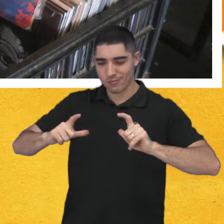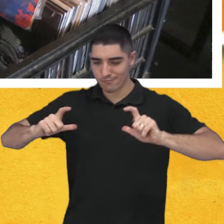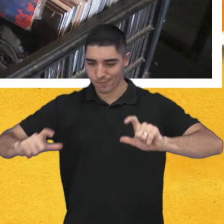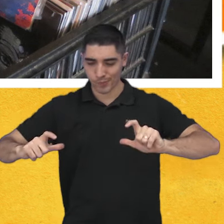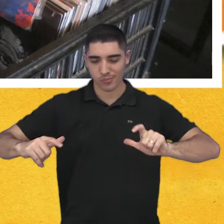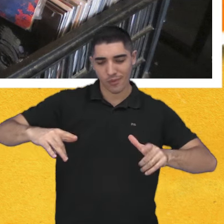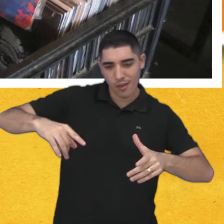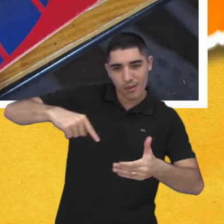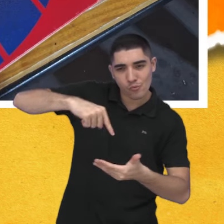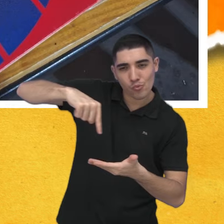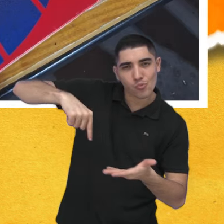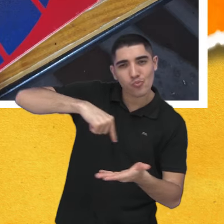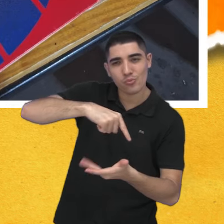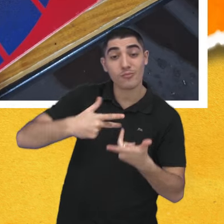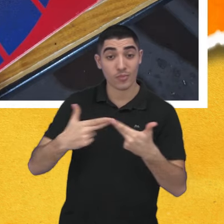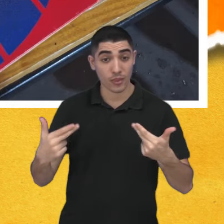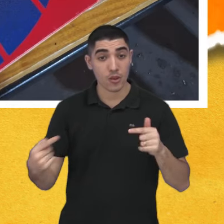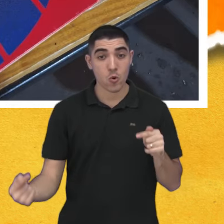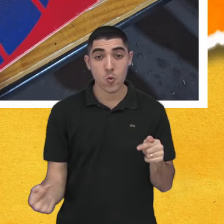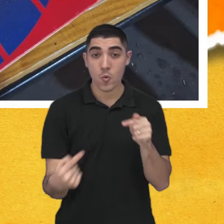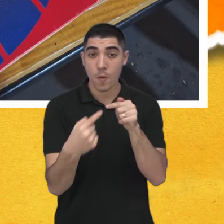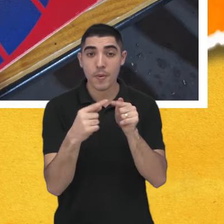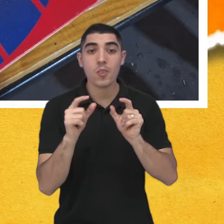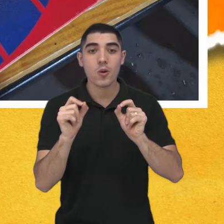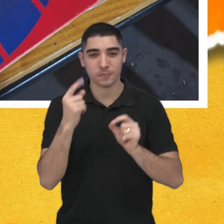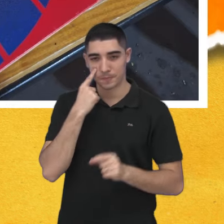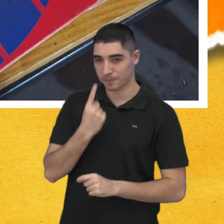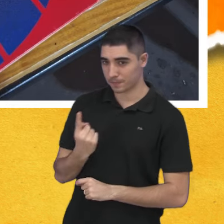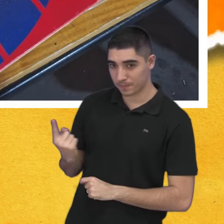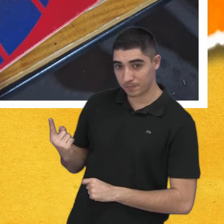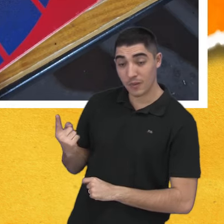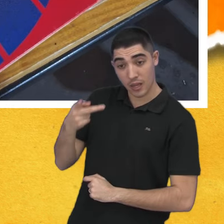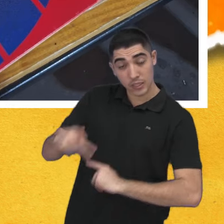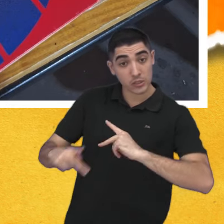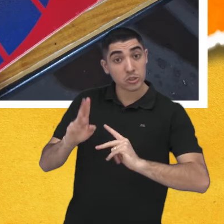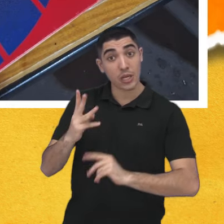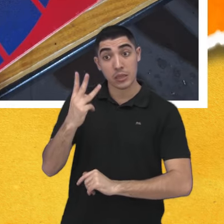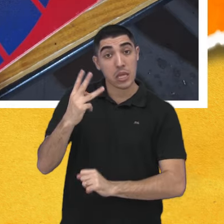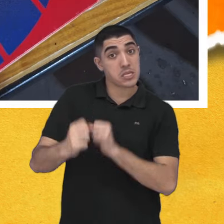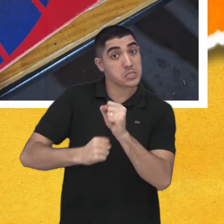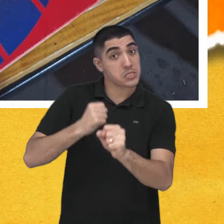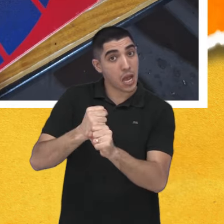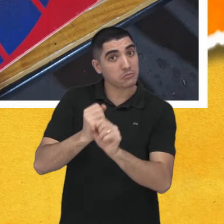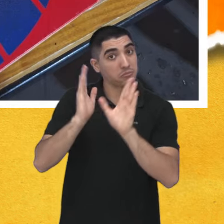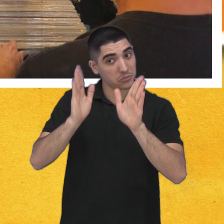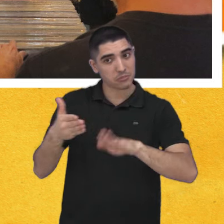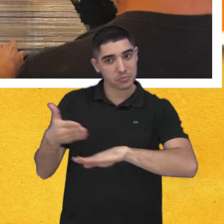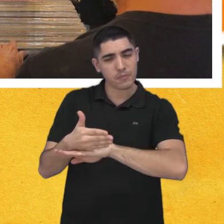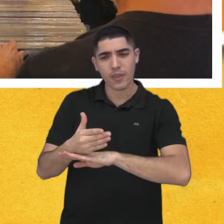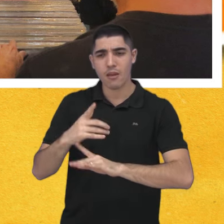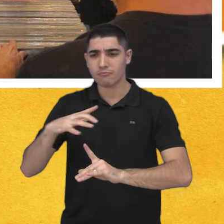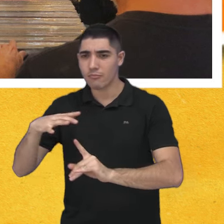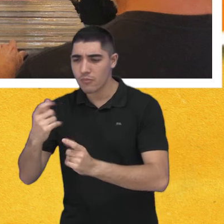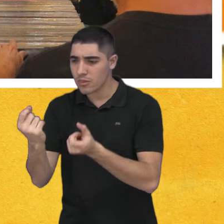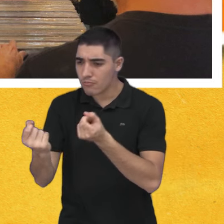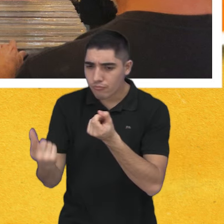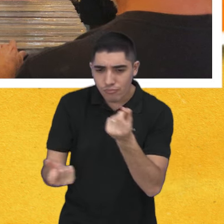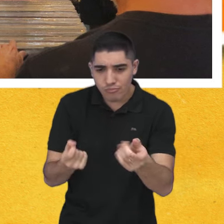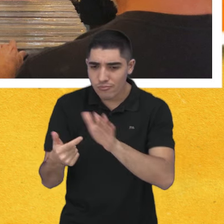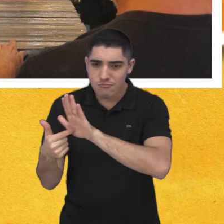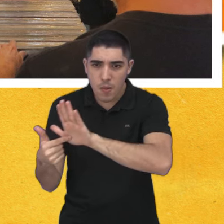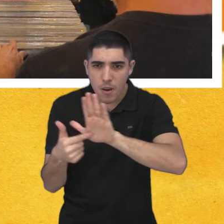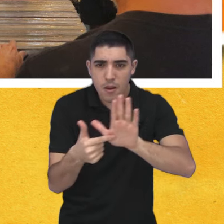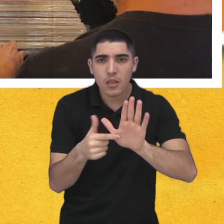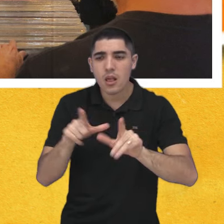vai agitar a cidade. O evento da Vintage Urbano volta a São José para sua terceira edição. Entre uma feira e outra,